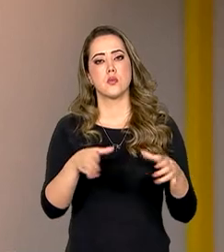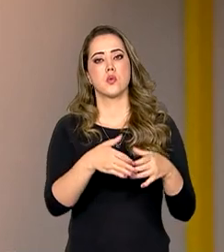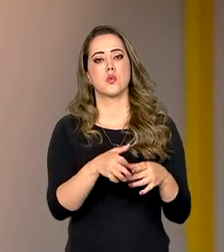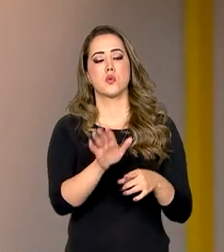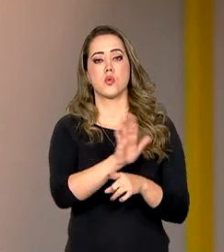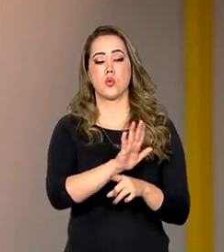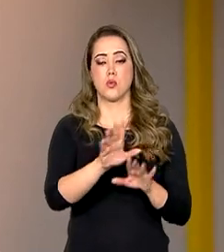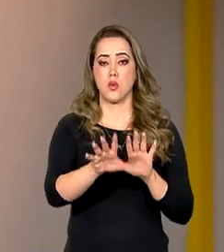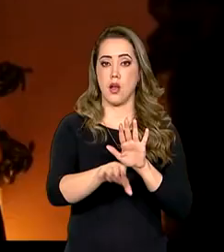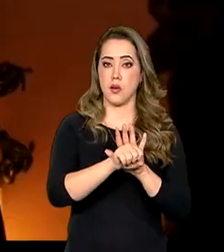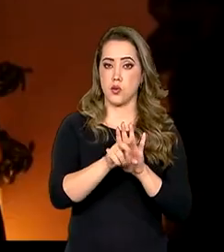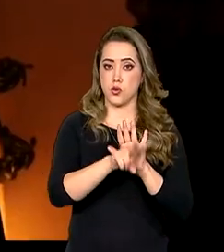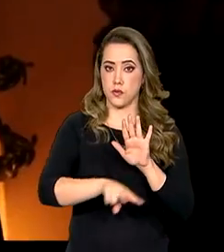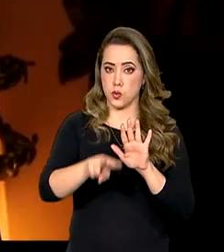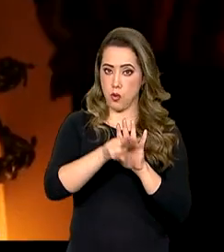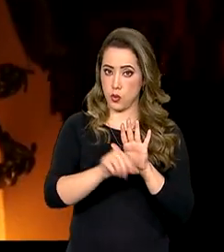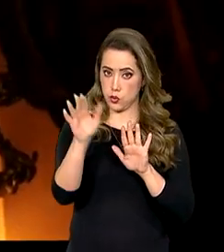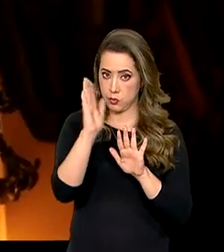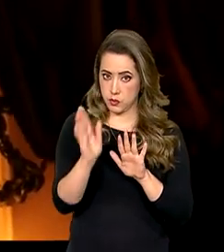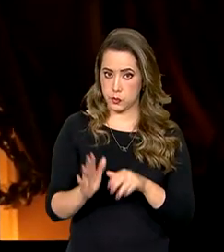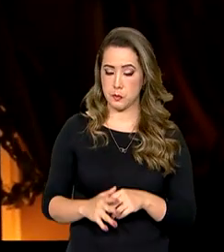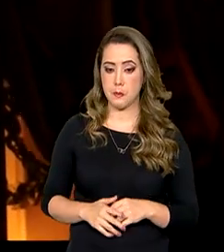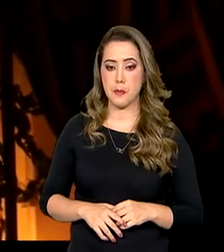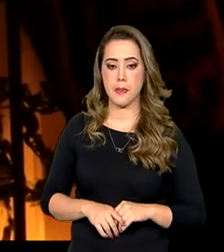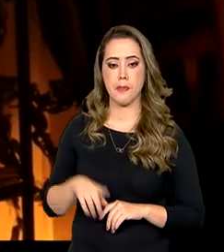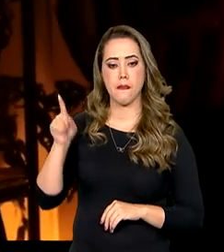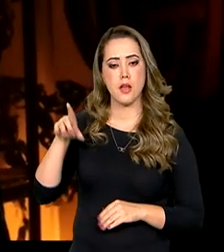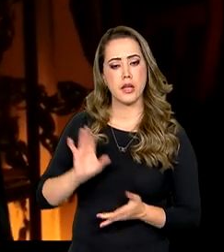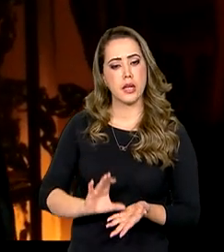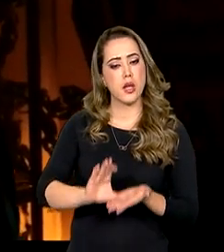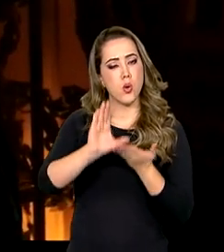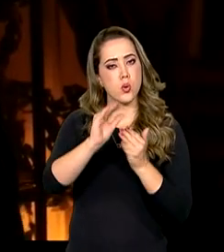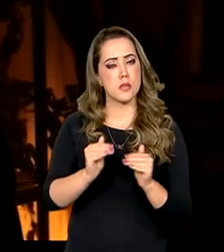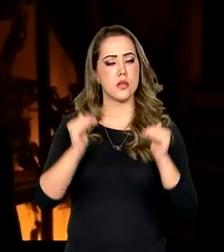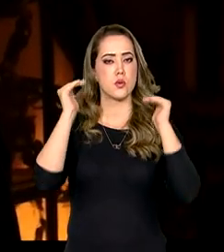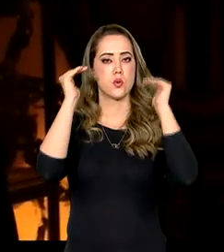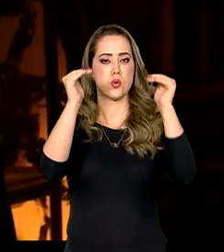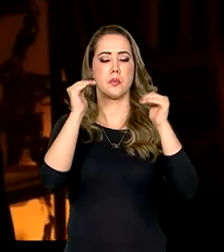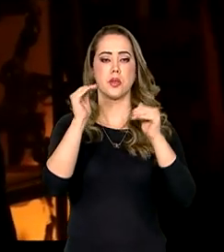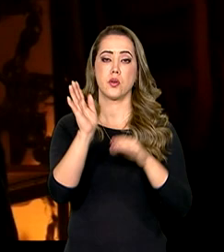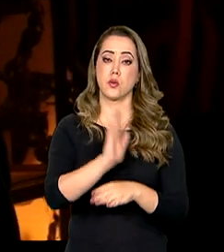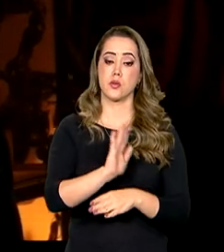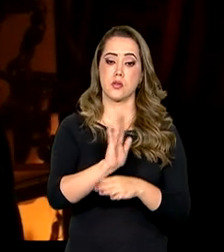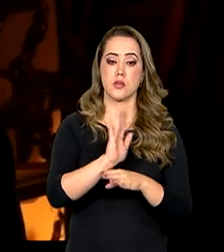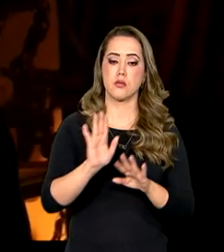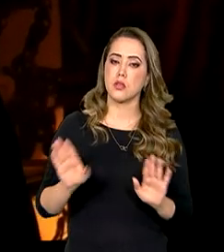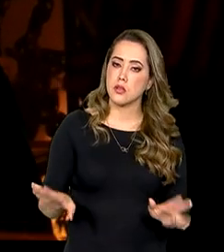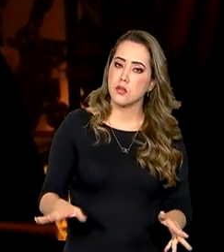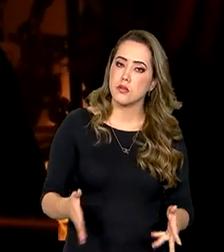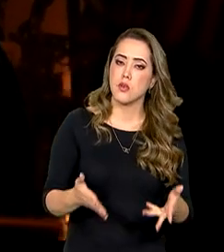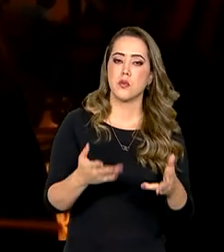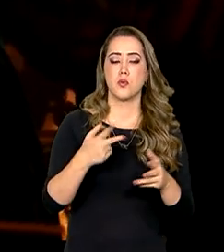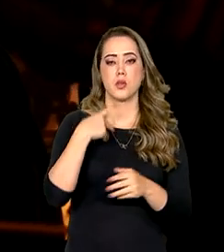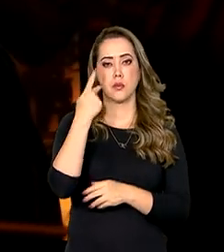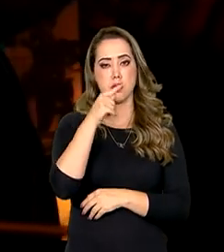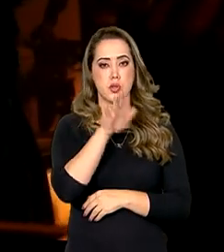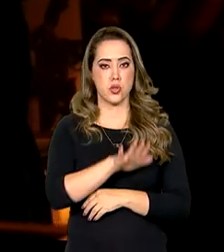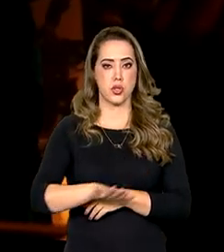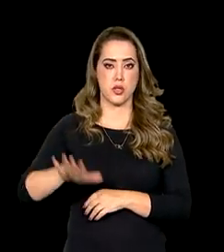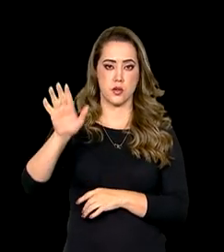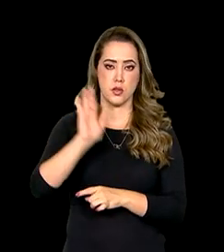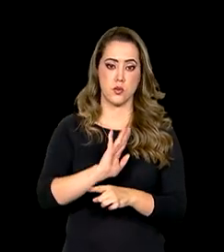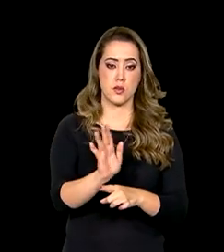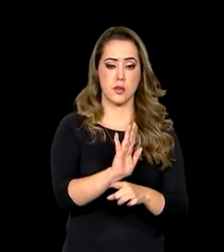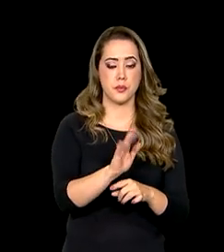audiovisual brasileiro. É o Conselho Superior do Cinema que formula a Política Nacional do